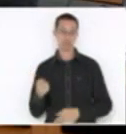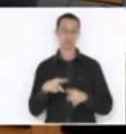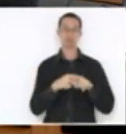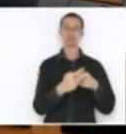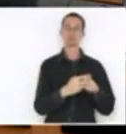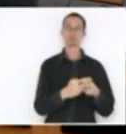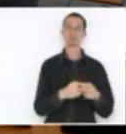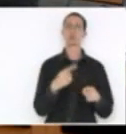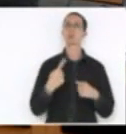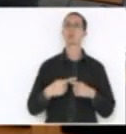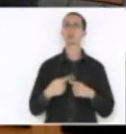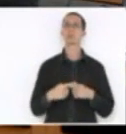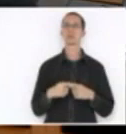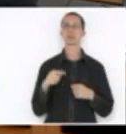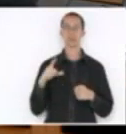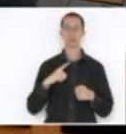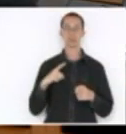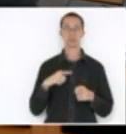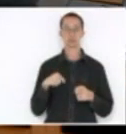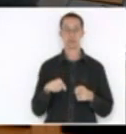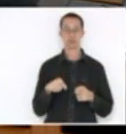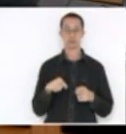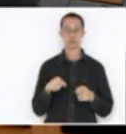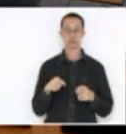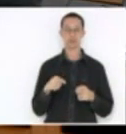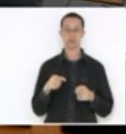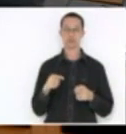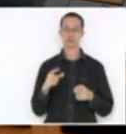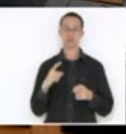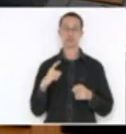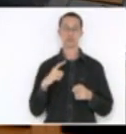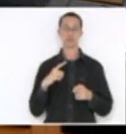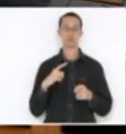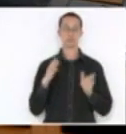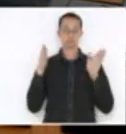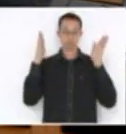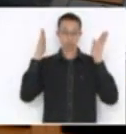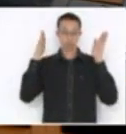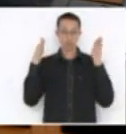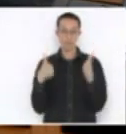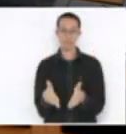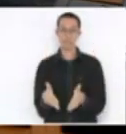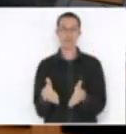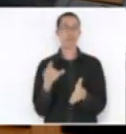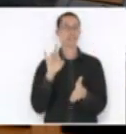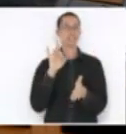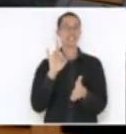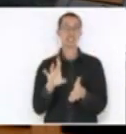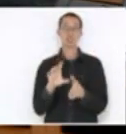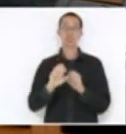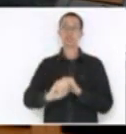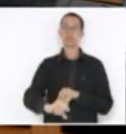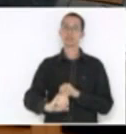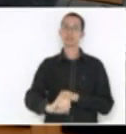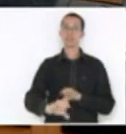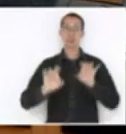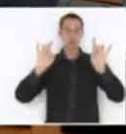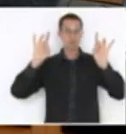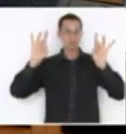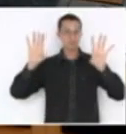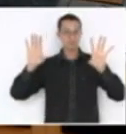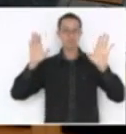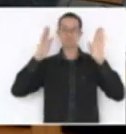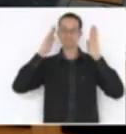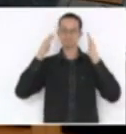estamos delimitando que poderão apenas ser utilizados recursos para educação especial,